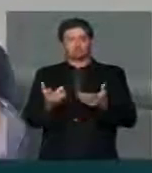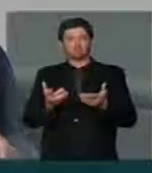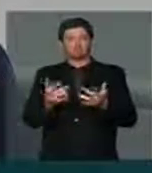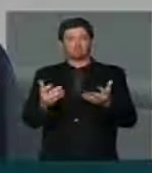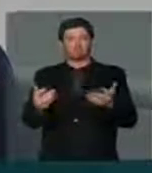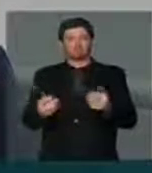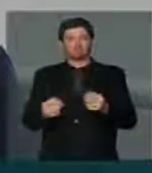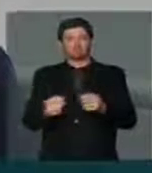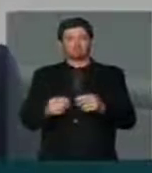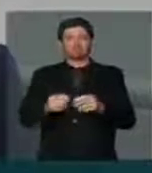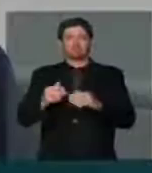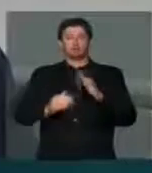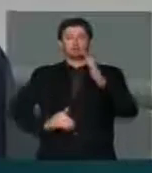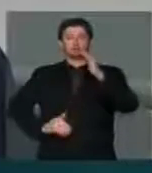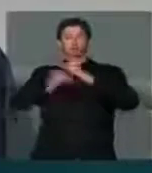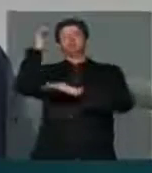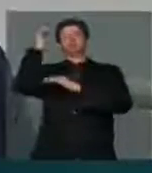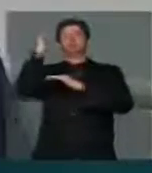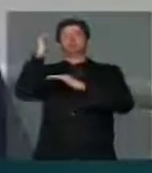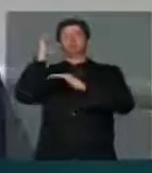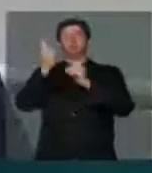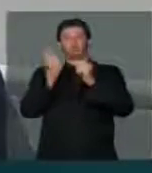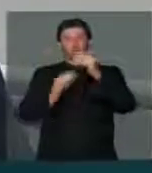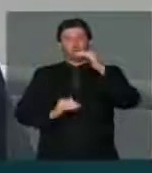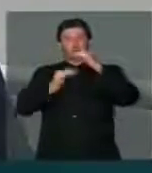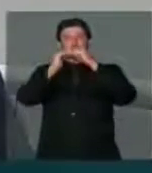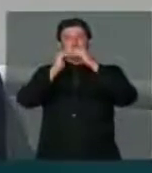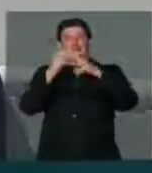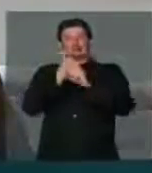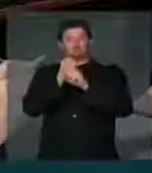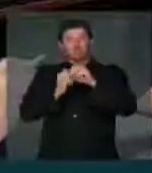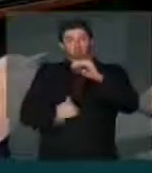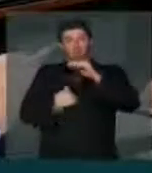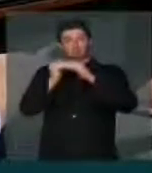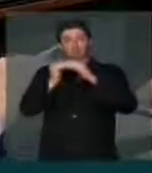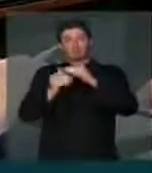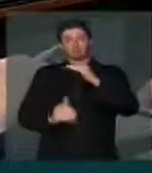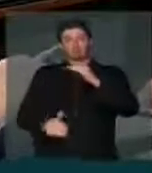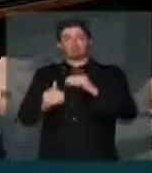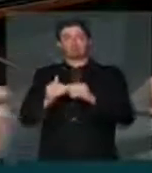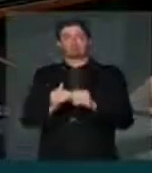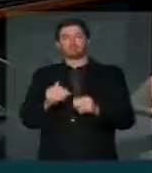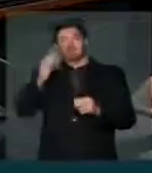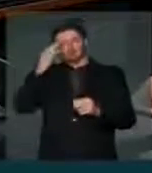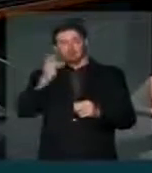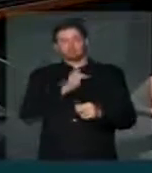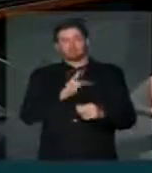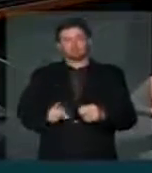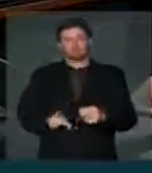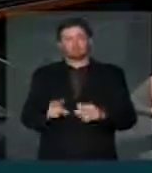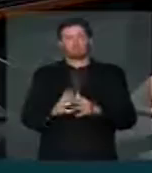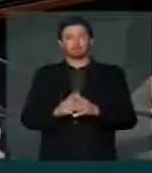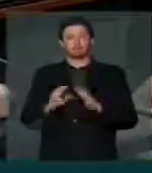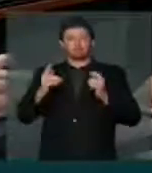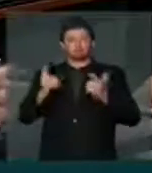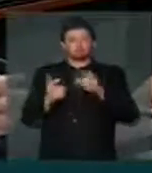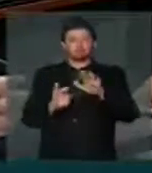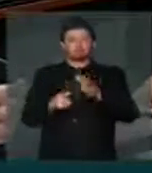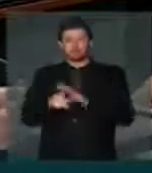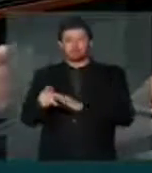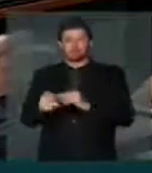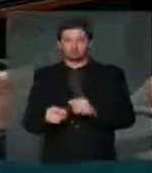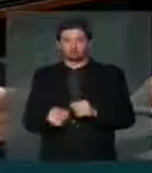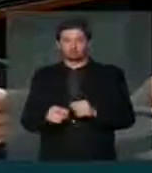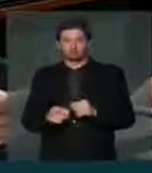...de estouro, de superfaturamento, etc. Obrigado, Sr. Presidente. Óbvio, a pergunta era